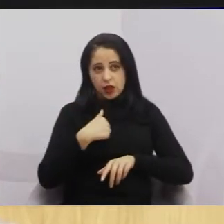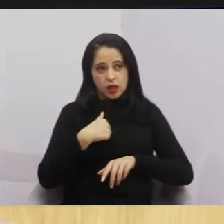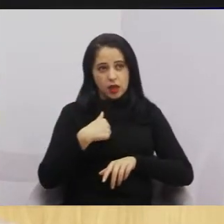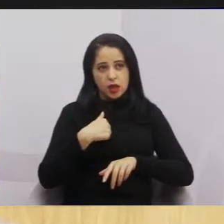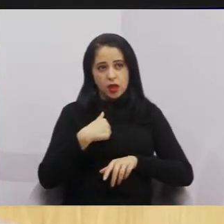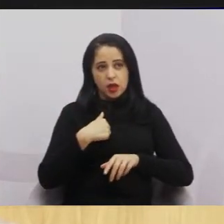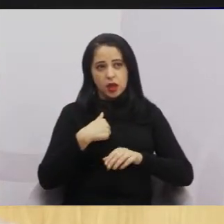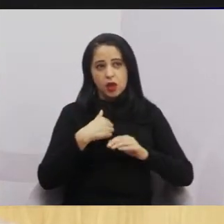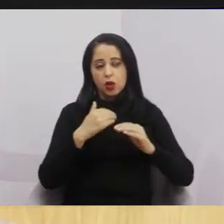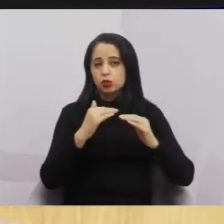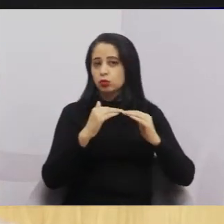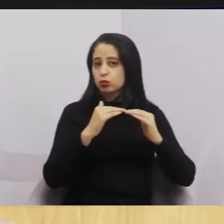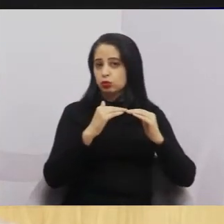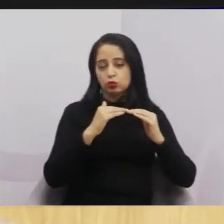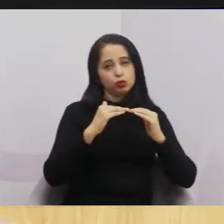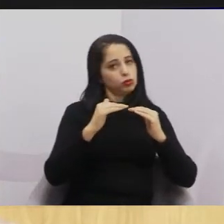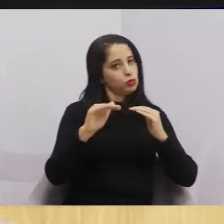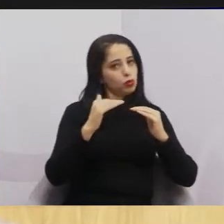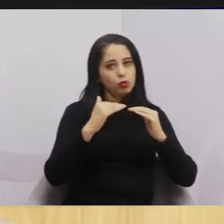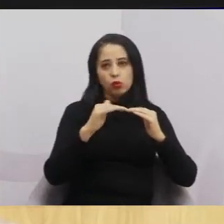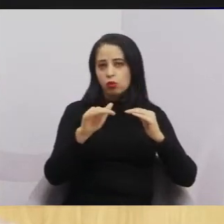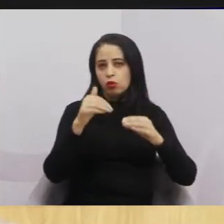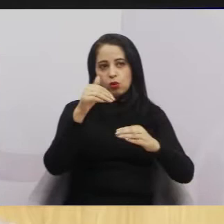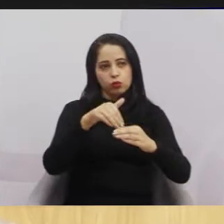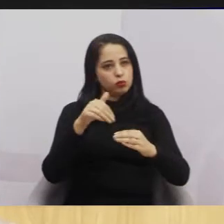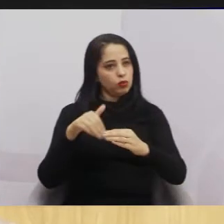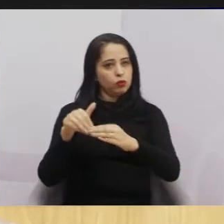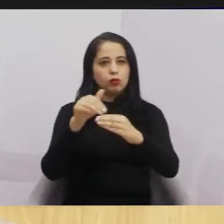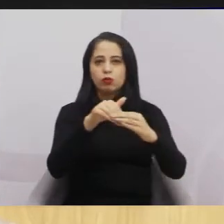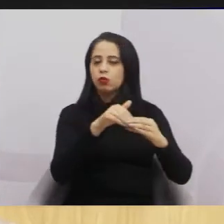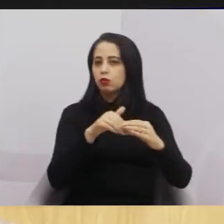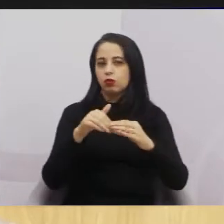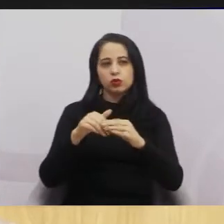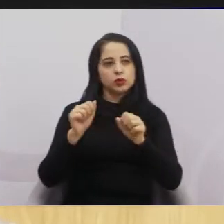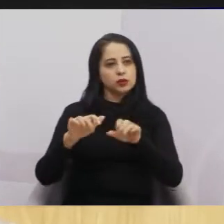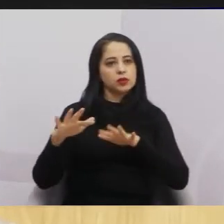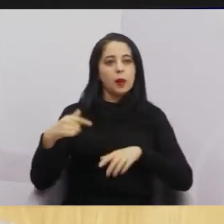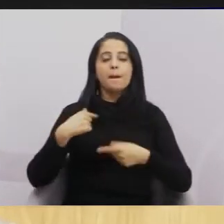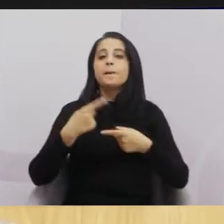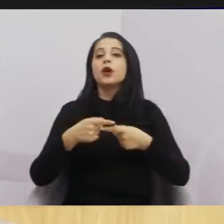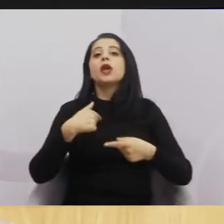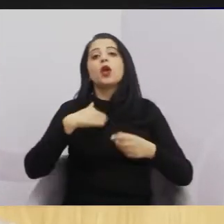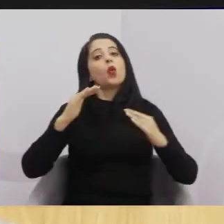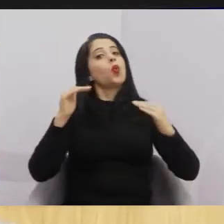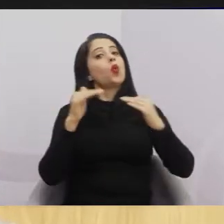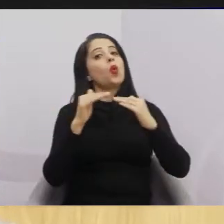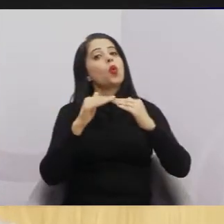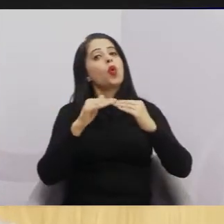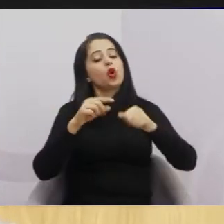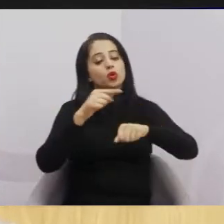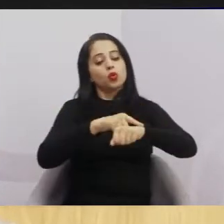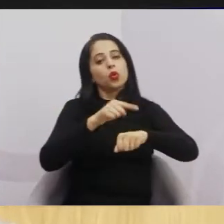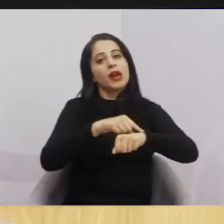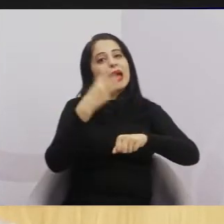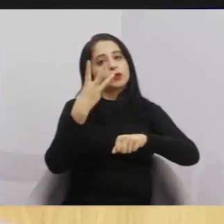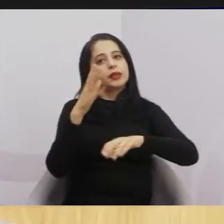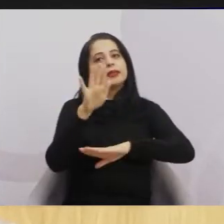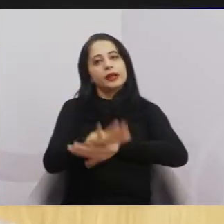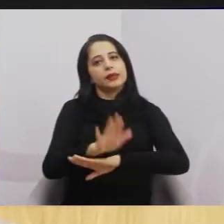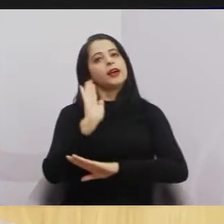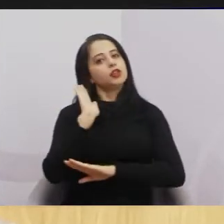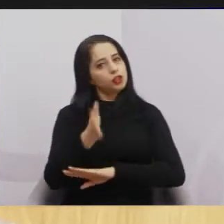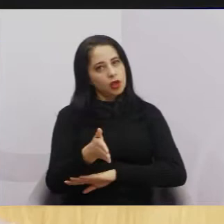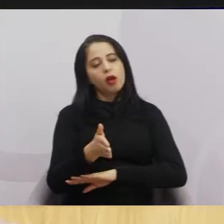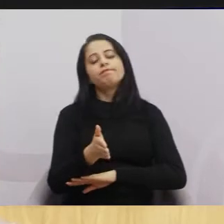votação do plenário. quero deixar bem claro porque eu já coloquei lá para três horas da tarde. Eu acho que teria que ser